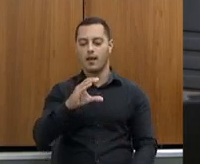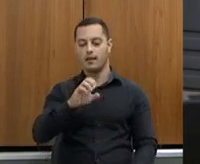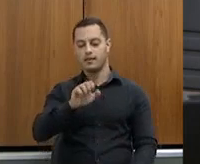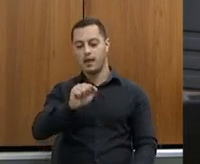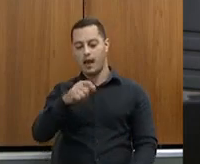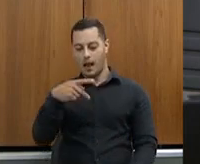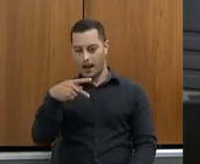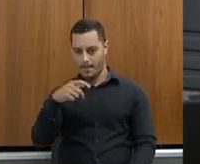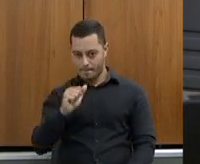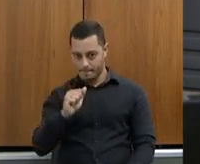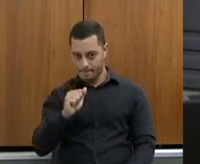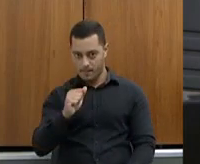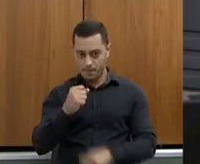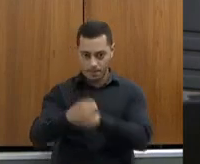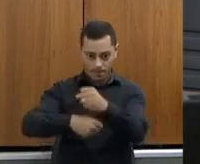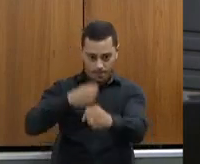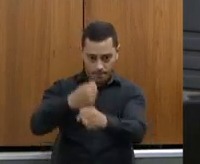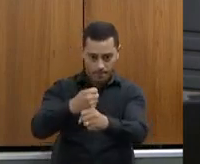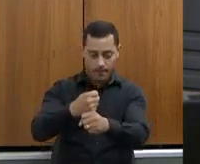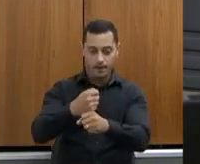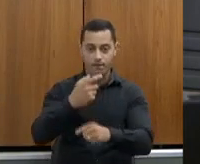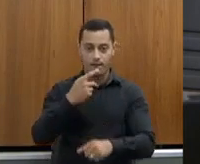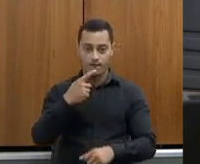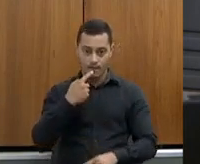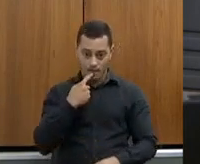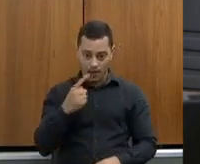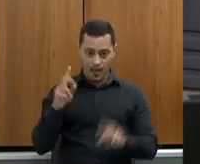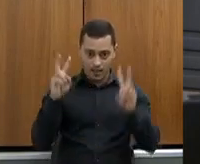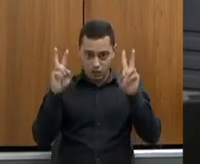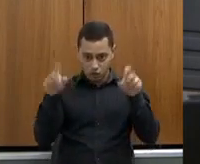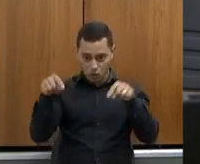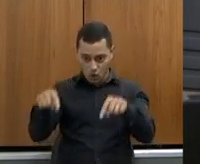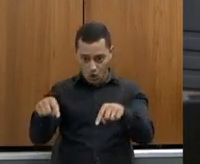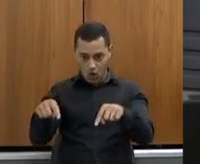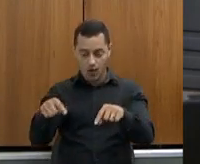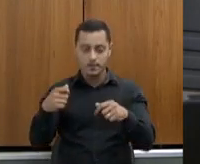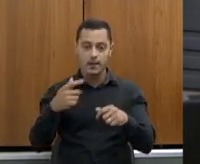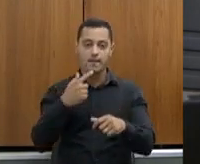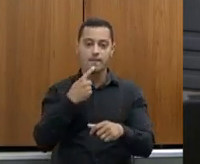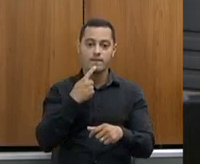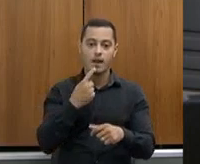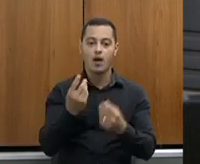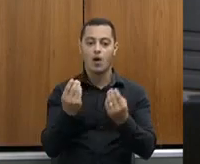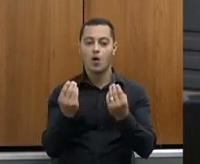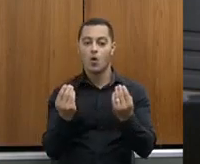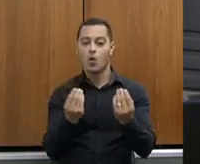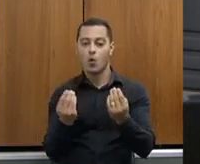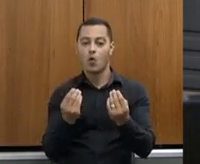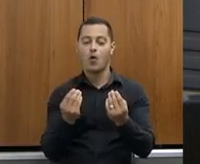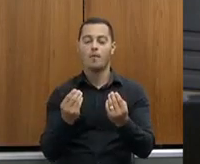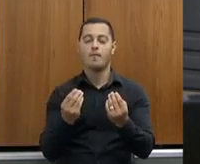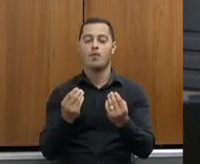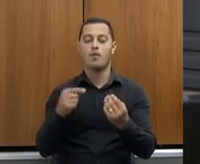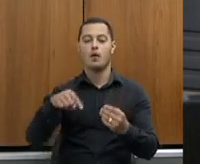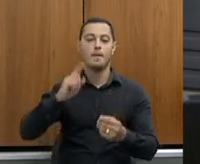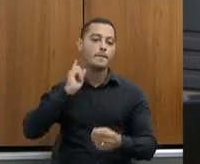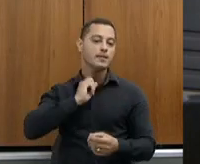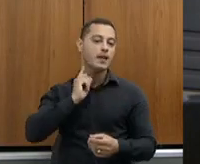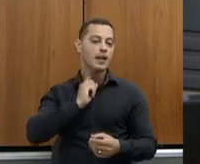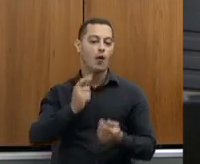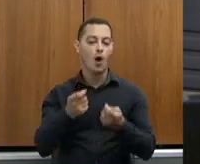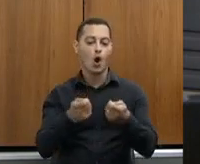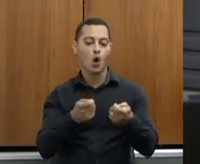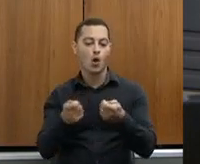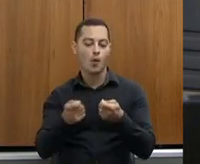partir de 2023, sempre que falasse disso, falasse dos reflexos econômicos para o Estado de Minas Gerais,